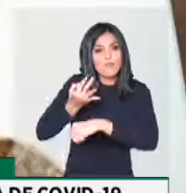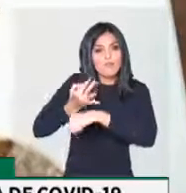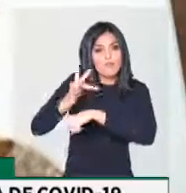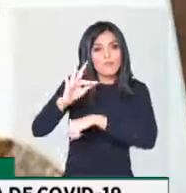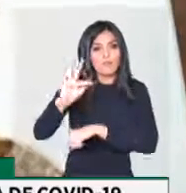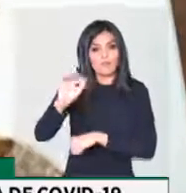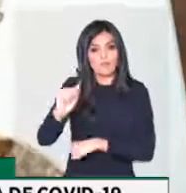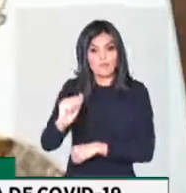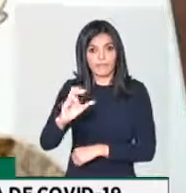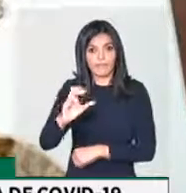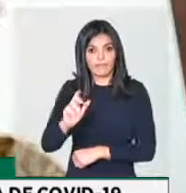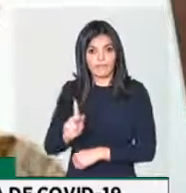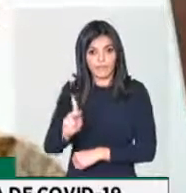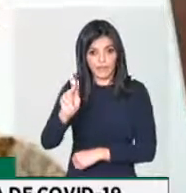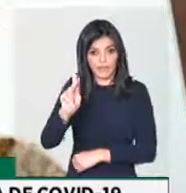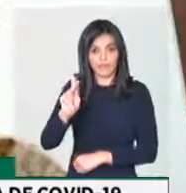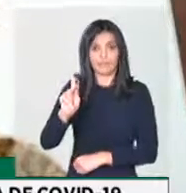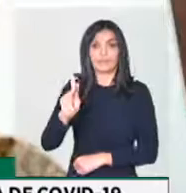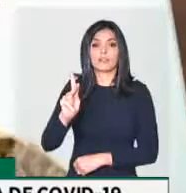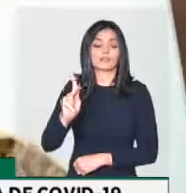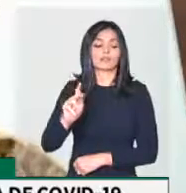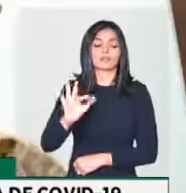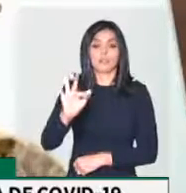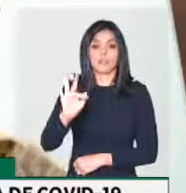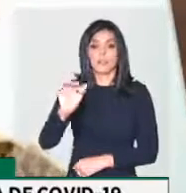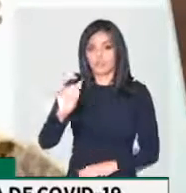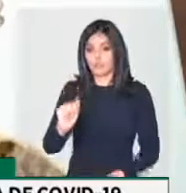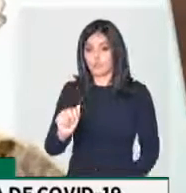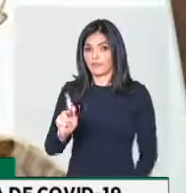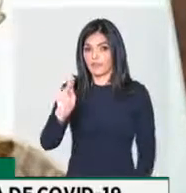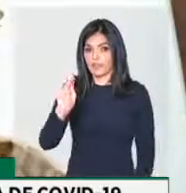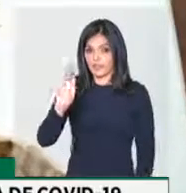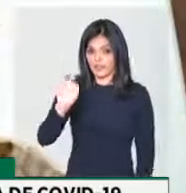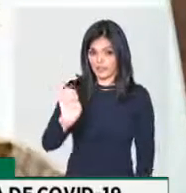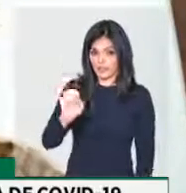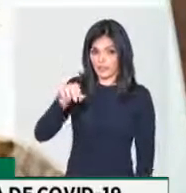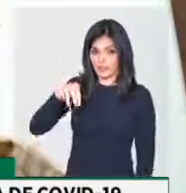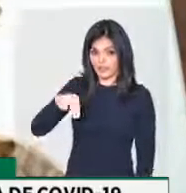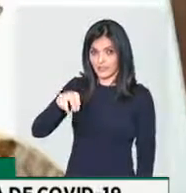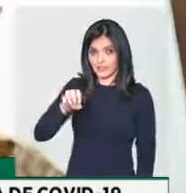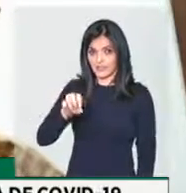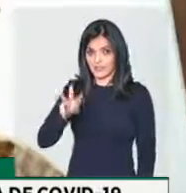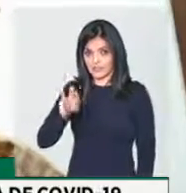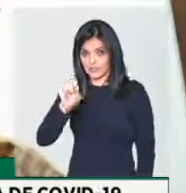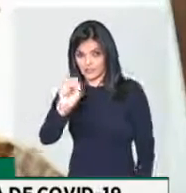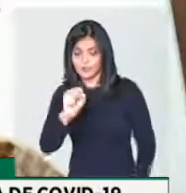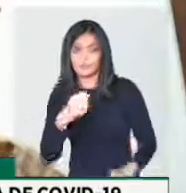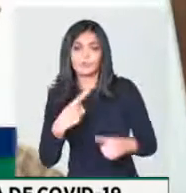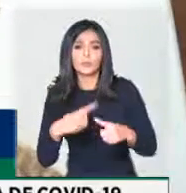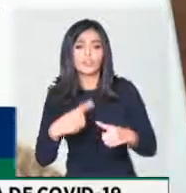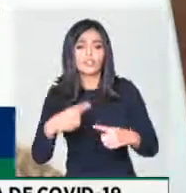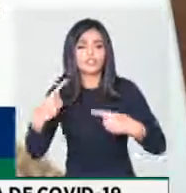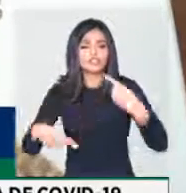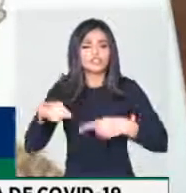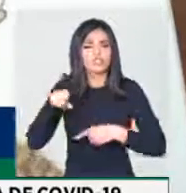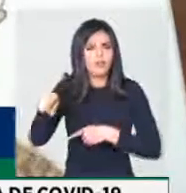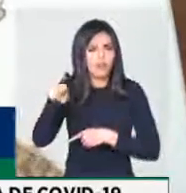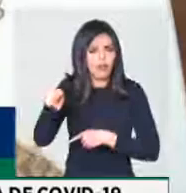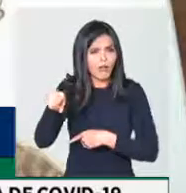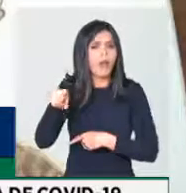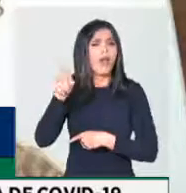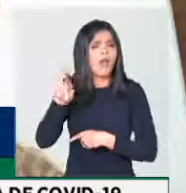para a política brasileira, porque nesta discussão sobre fake news está, na verdade, uma discussão muito